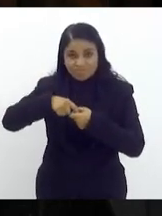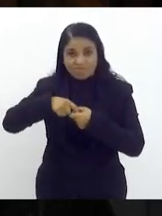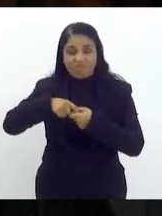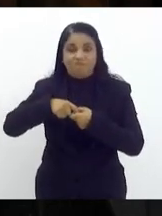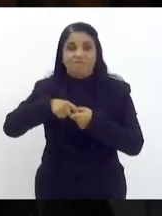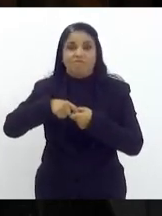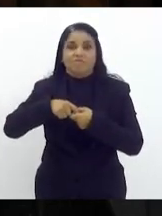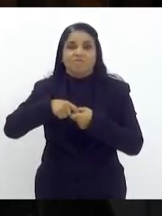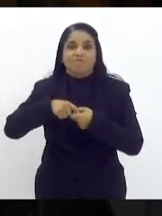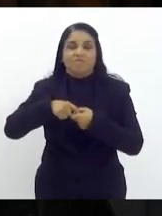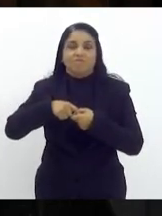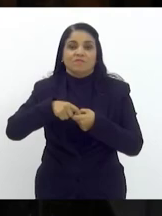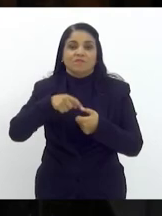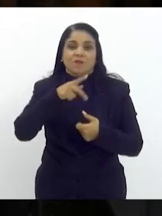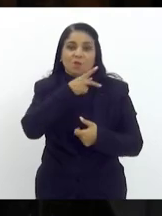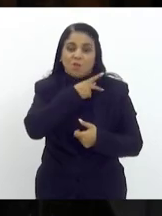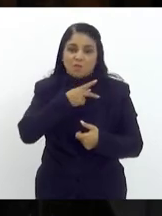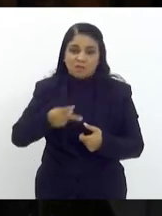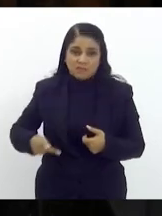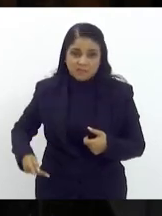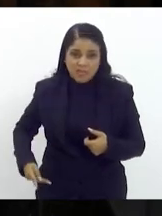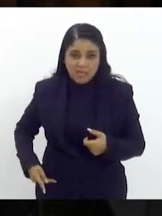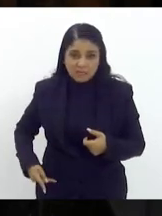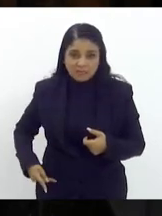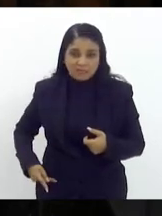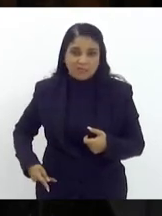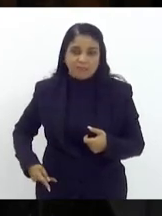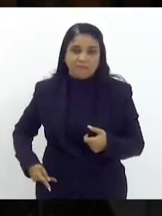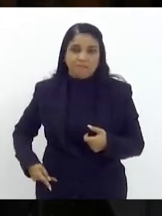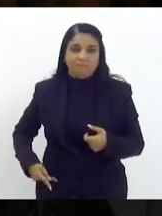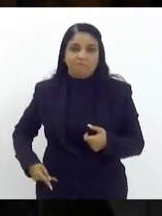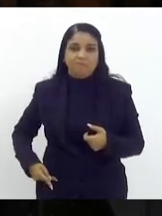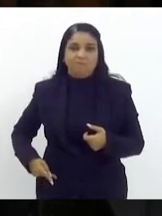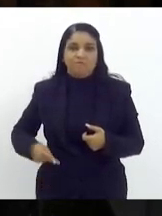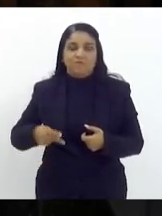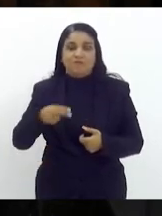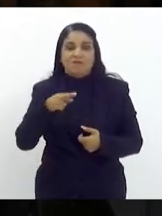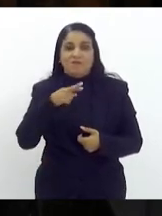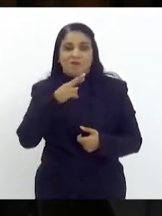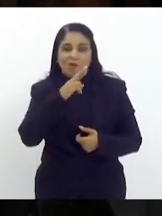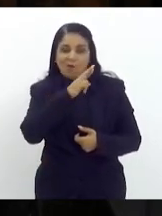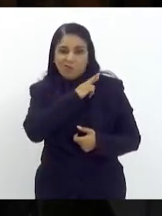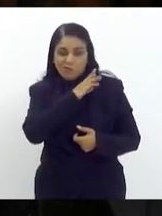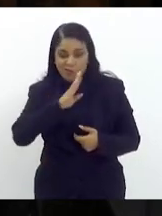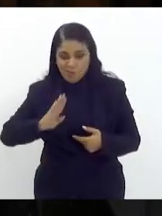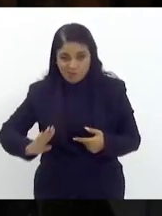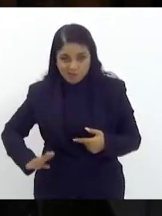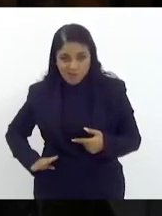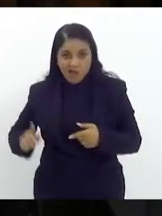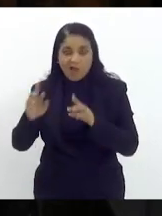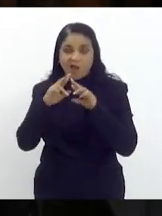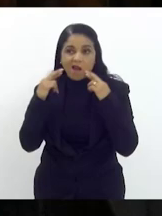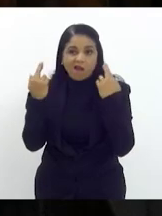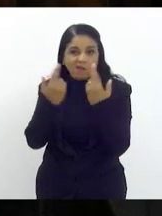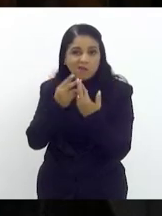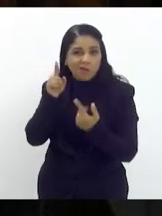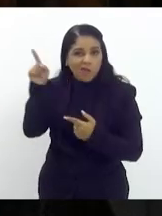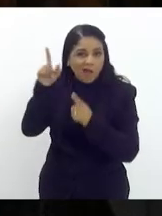presidente para ver se ele traz algumas notícias mais positivas de Brasília